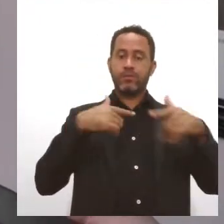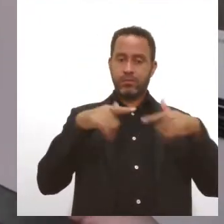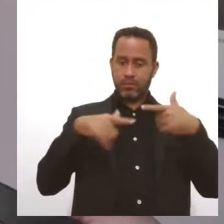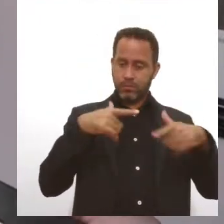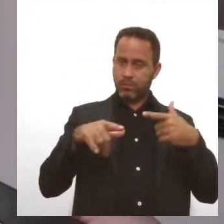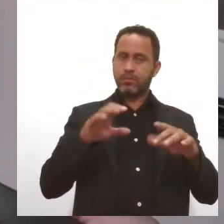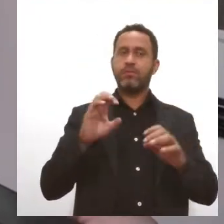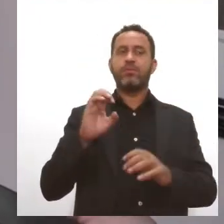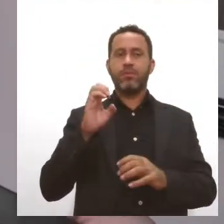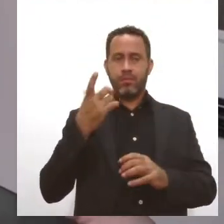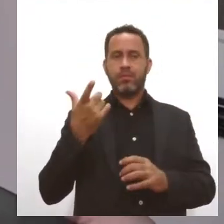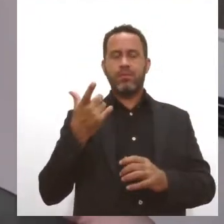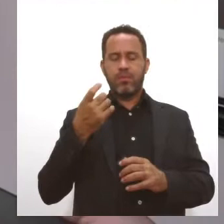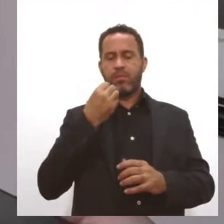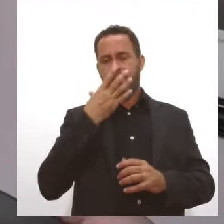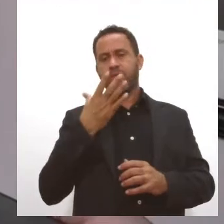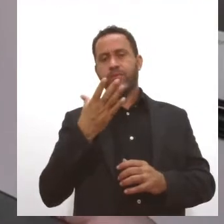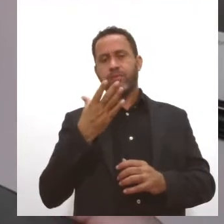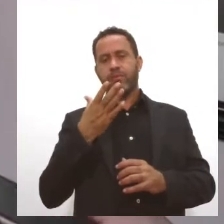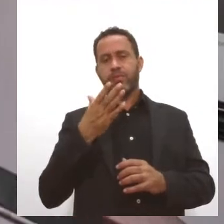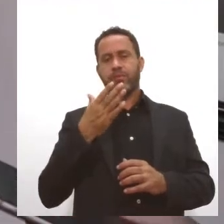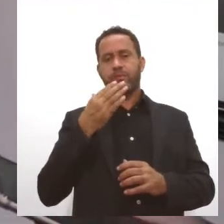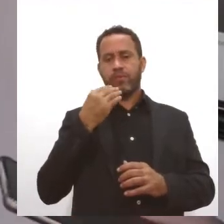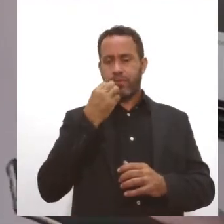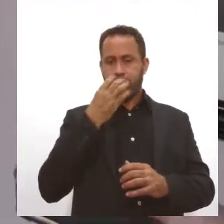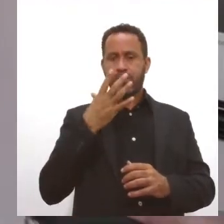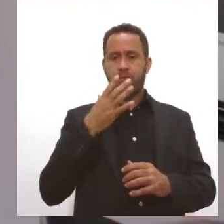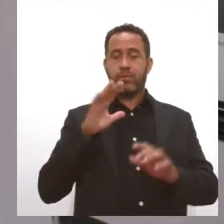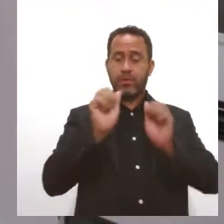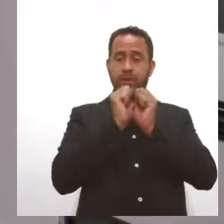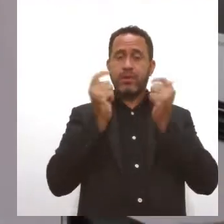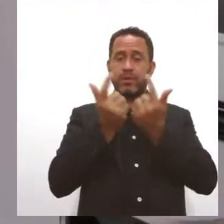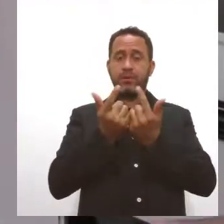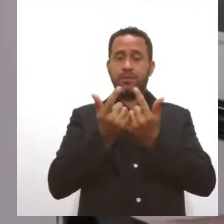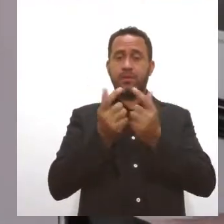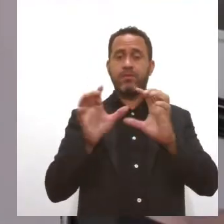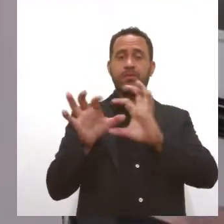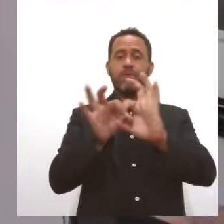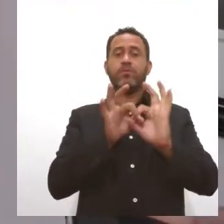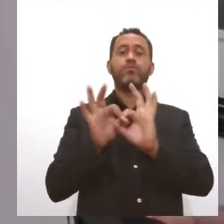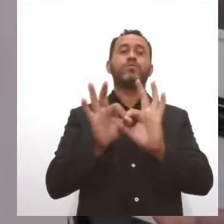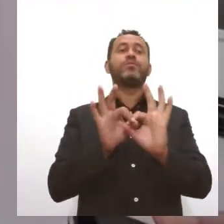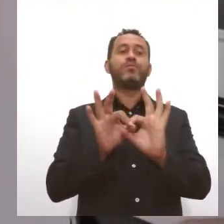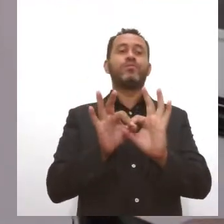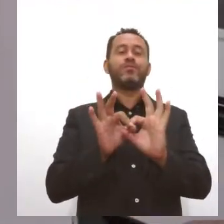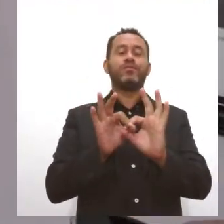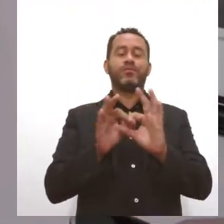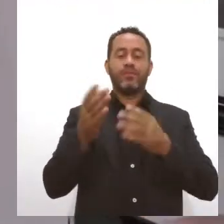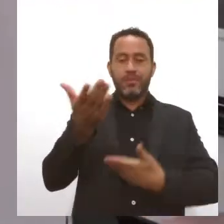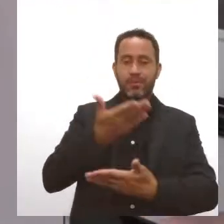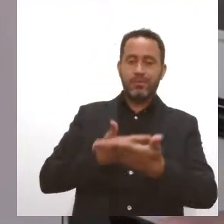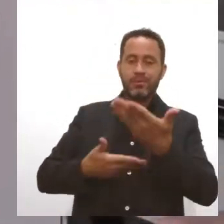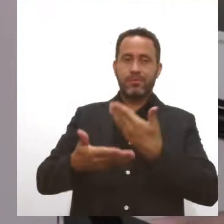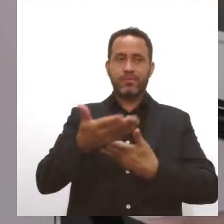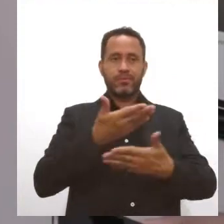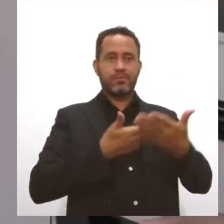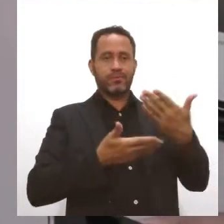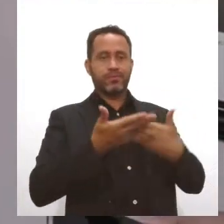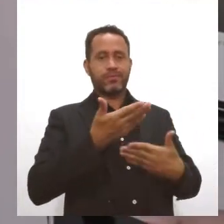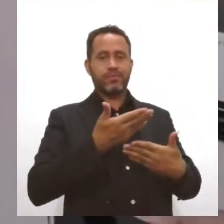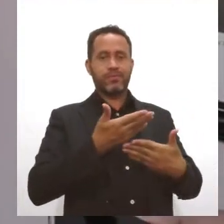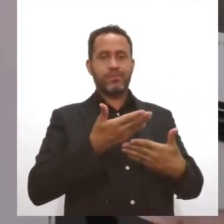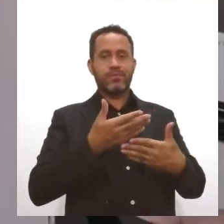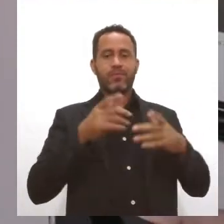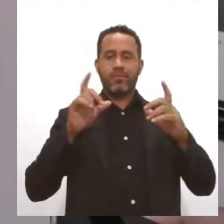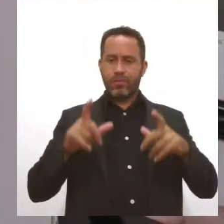dúvida nenhuma, um grande sucesso. E a Assembleia está aqui para harmonizar as relações, para criar um ambiente